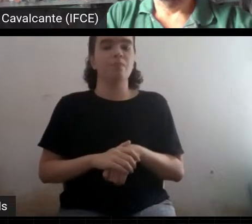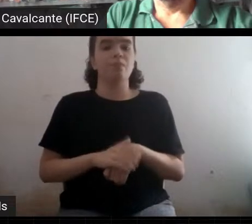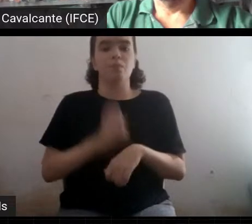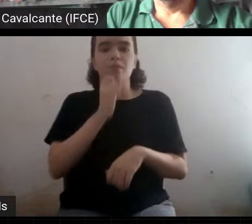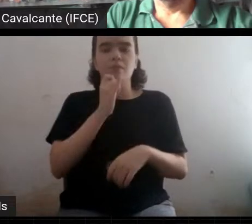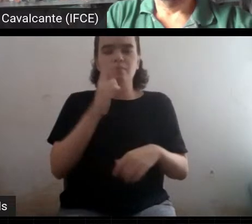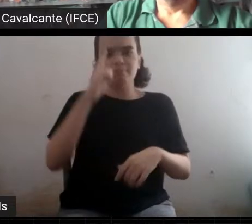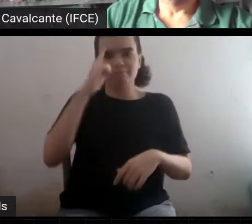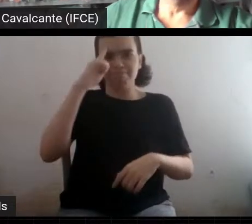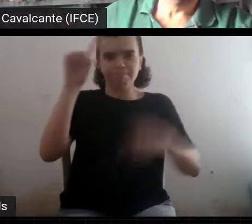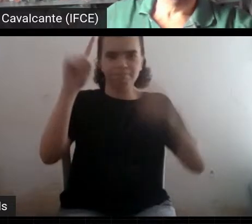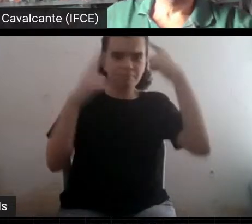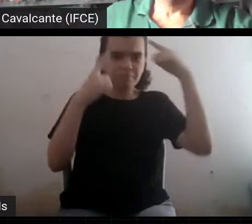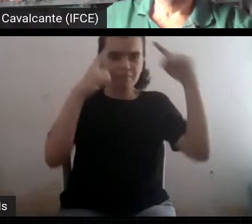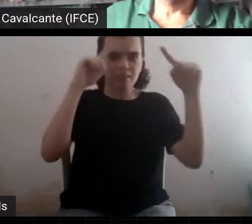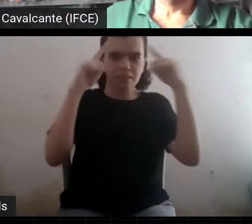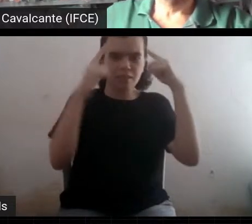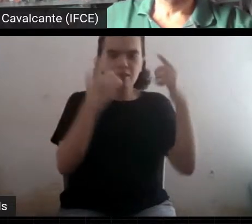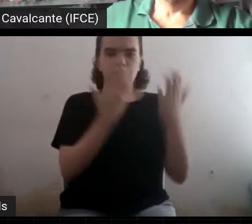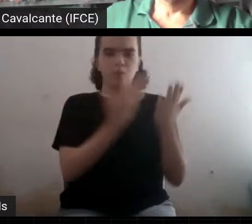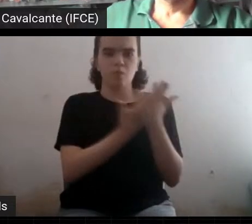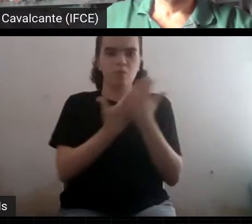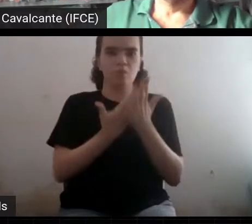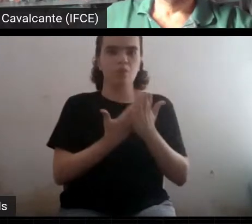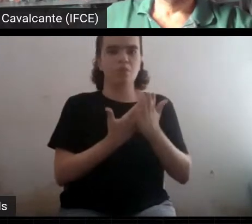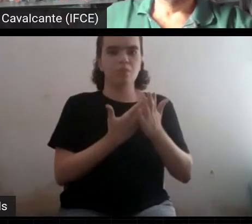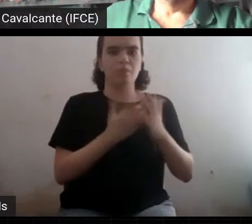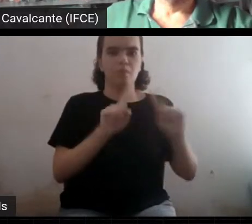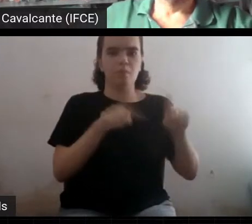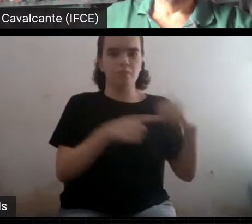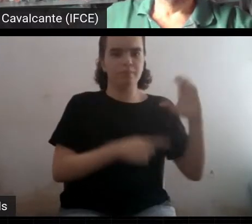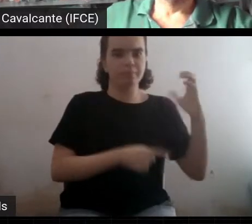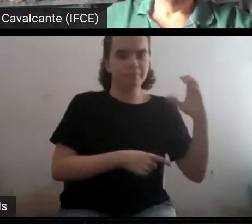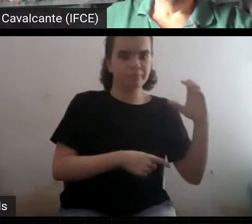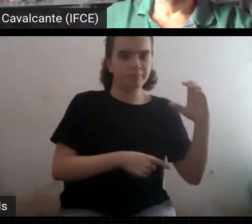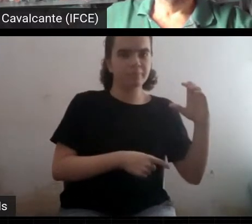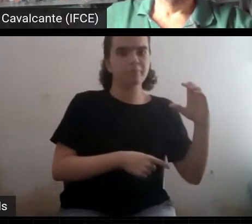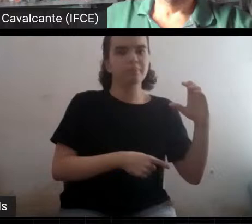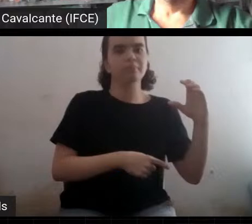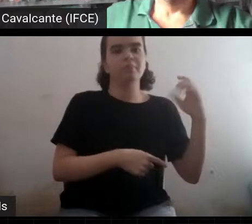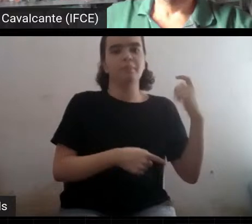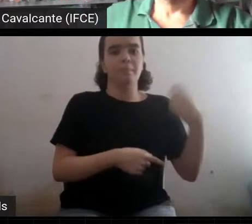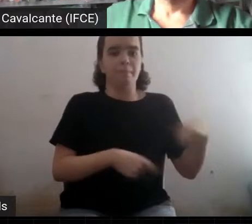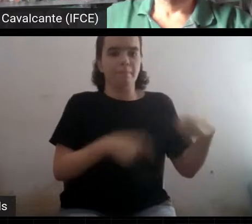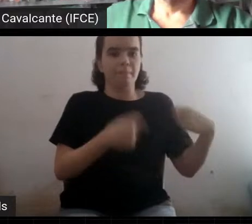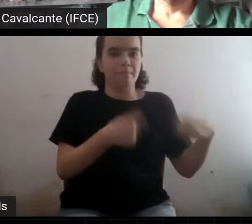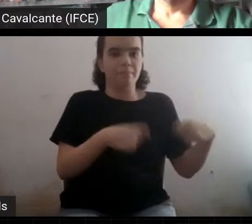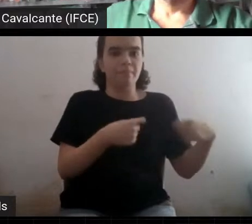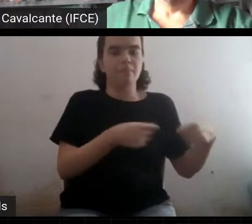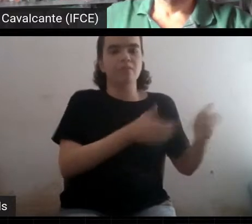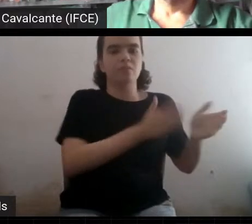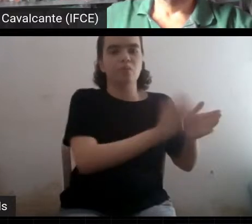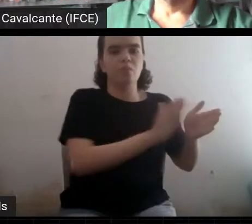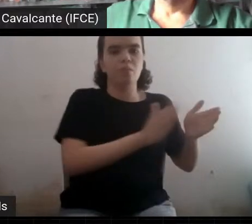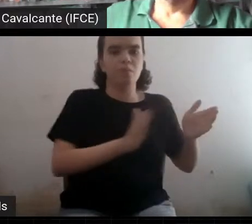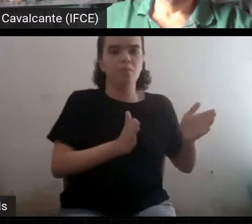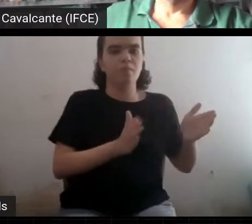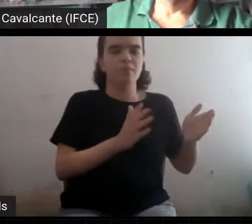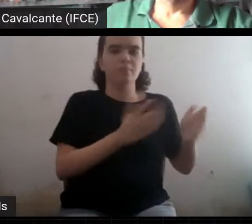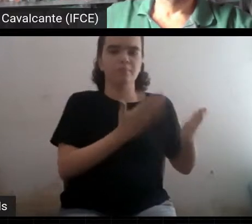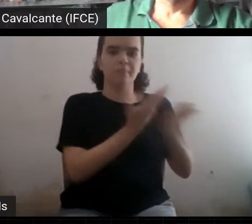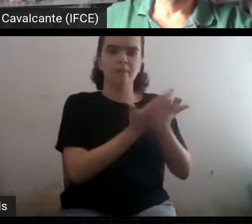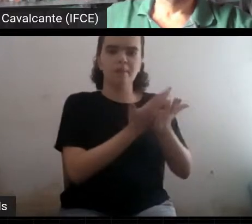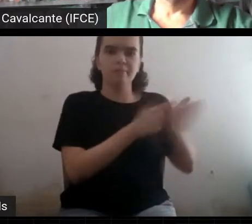ser capaz de propor um teste que mostre que ela está errada. Ou se não mostrar que ela está errada, se ela estiver certa, você